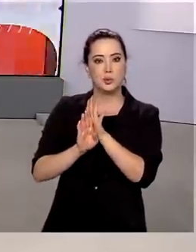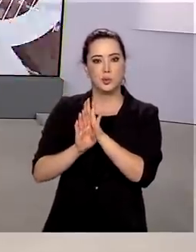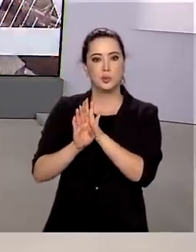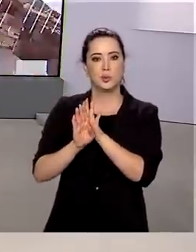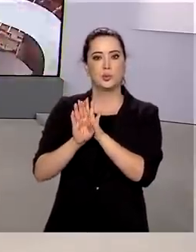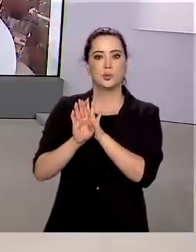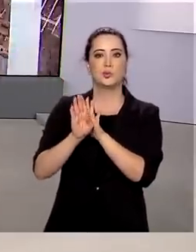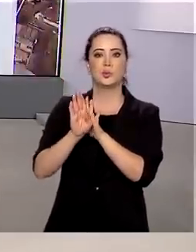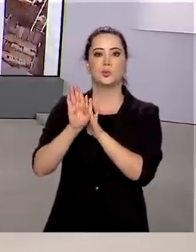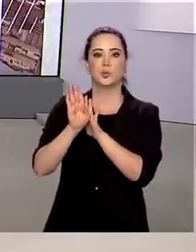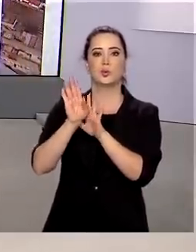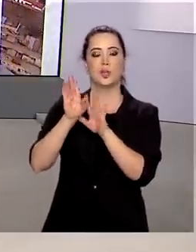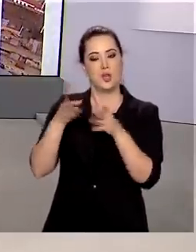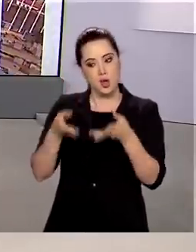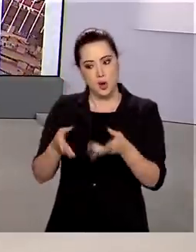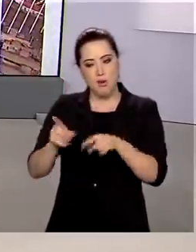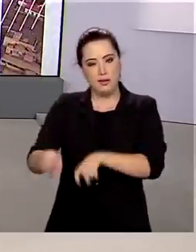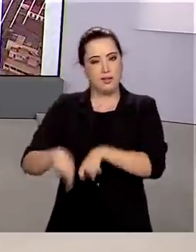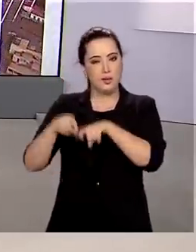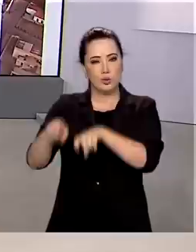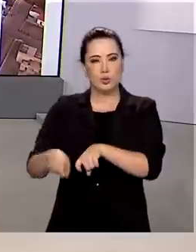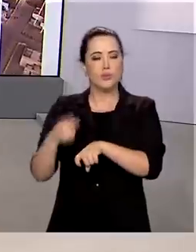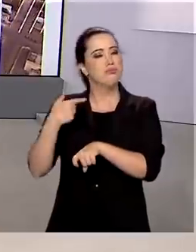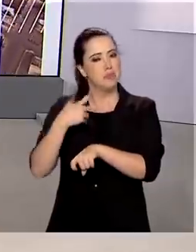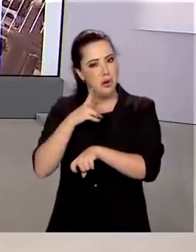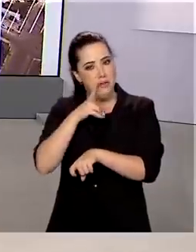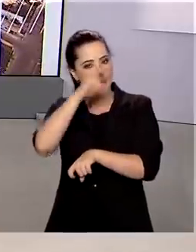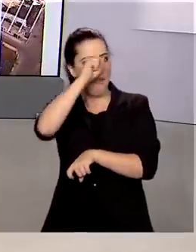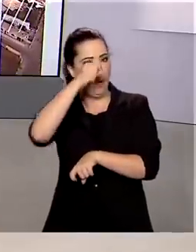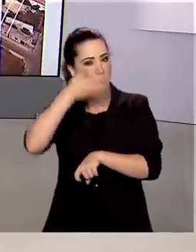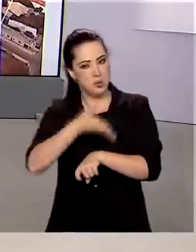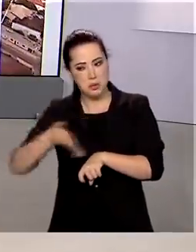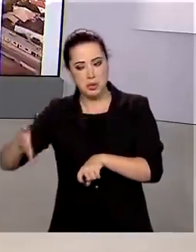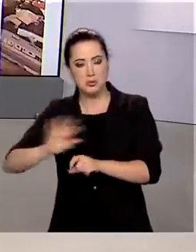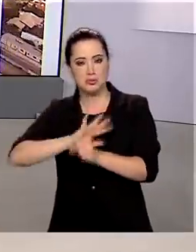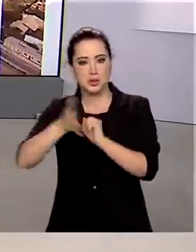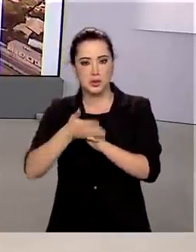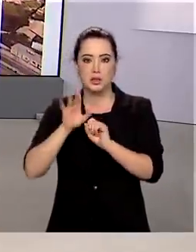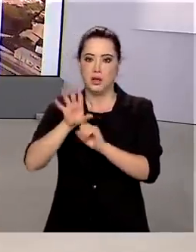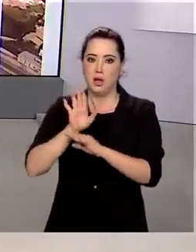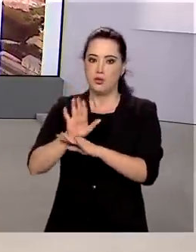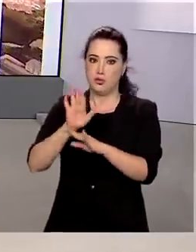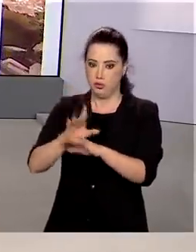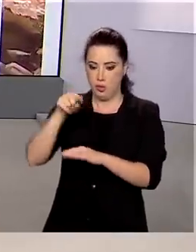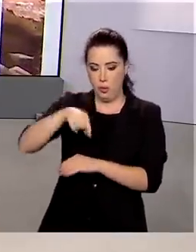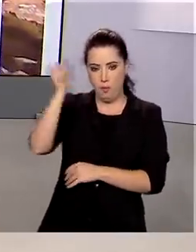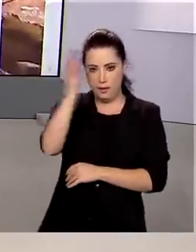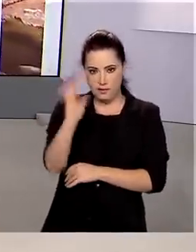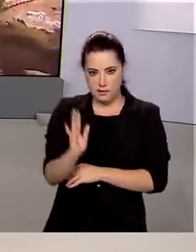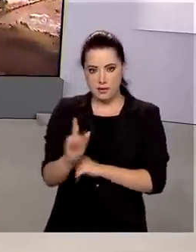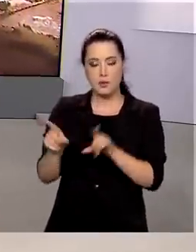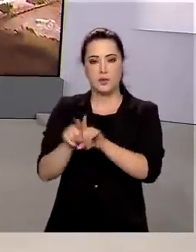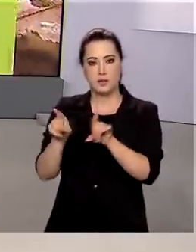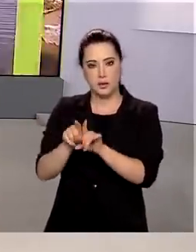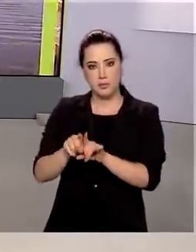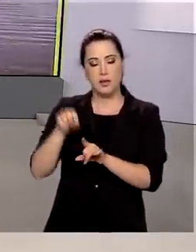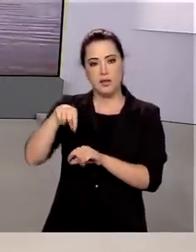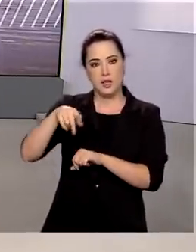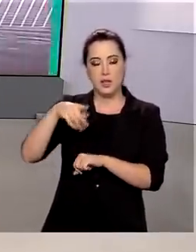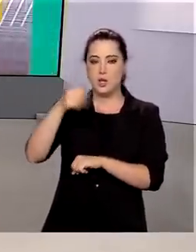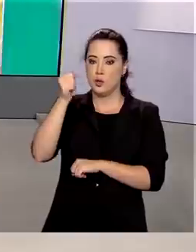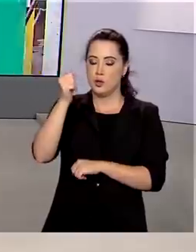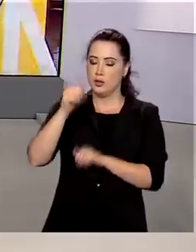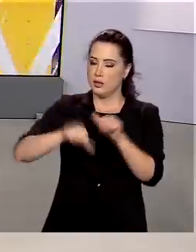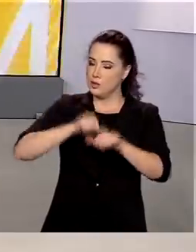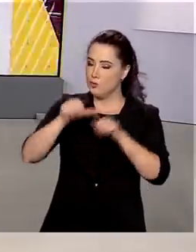A força do setor diante da crise garantiu não só o abastecimento do mercado interno, mas também tem tornado o país um dos